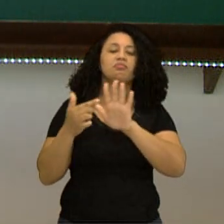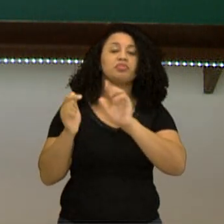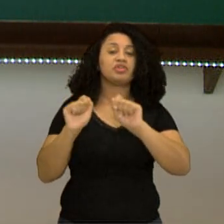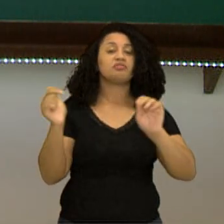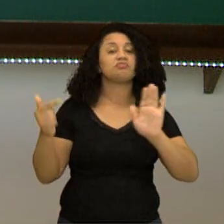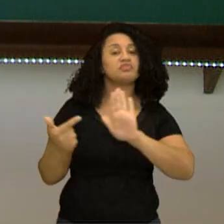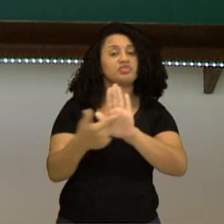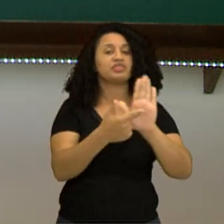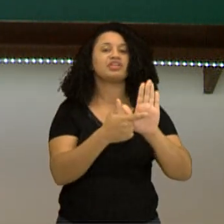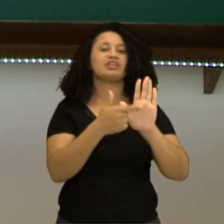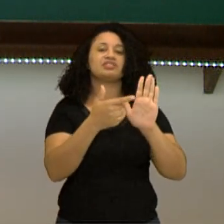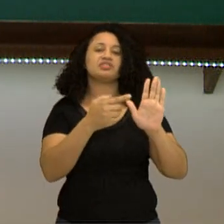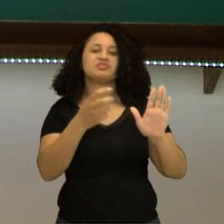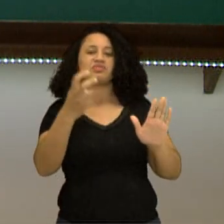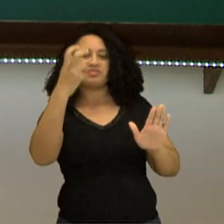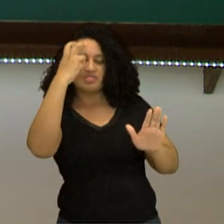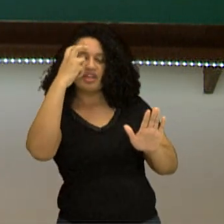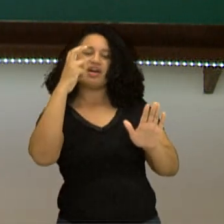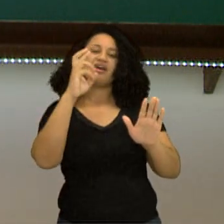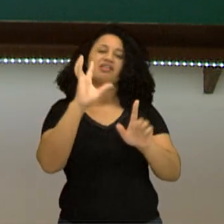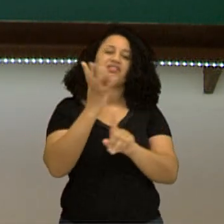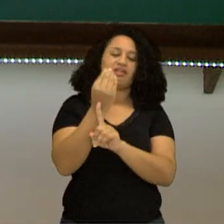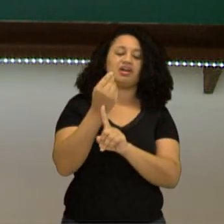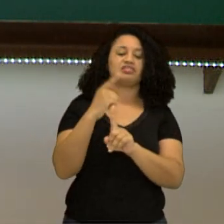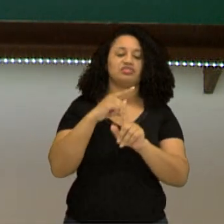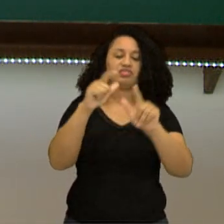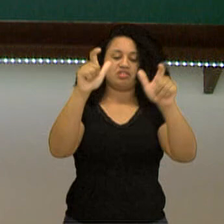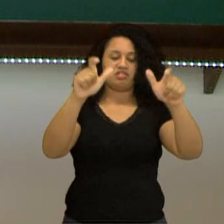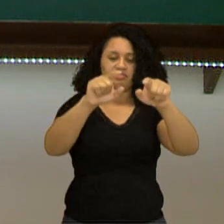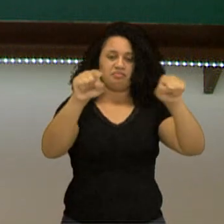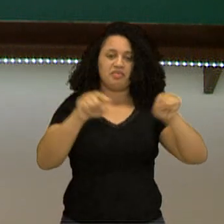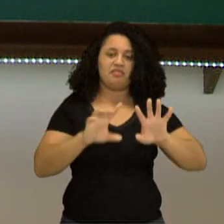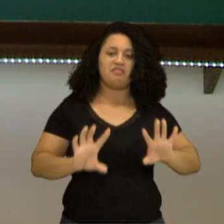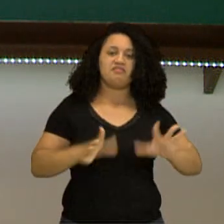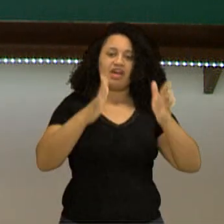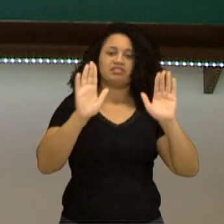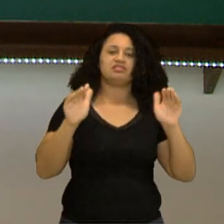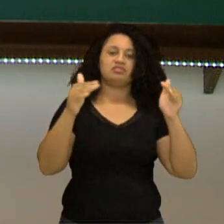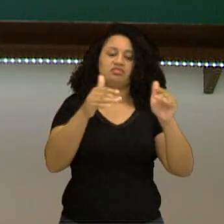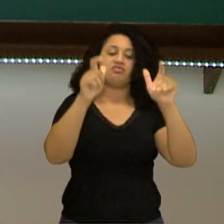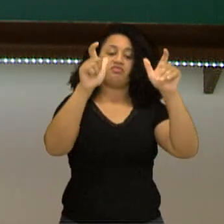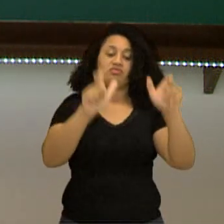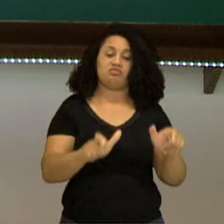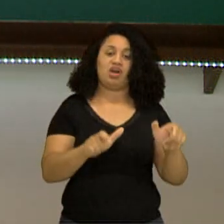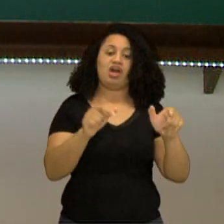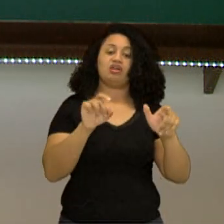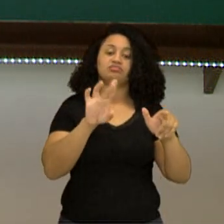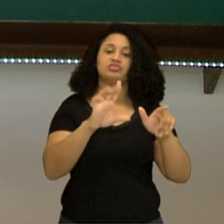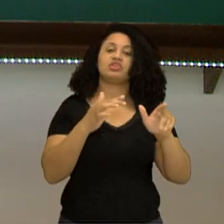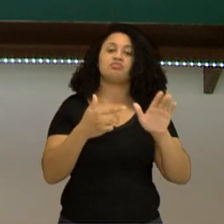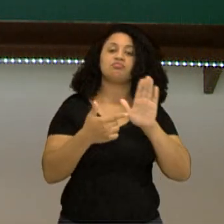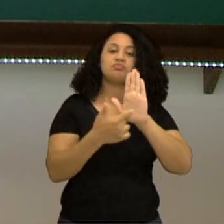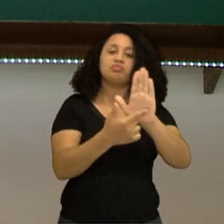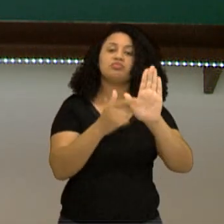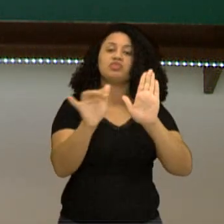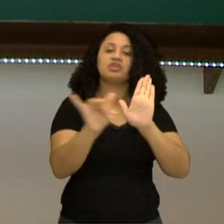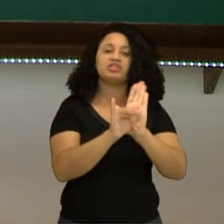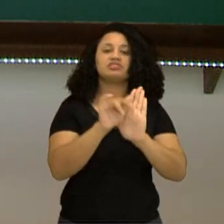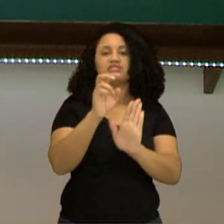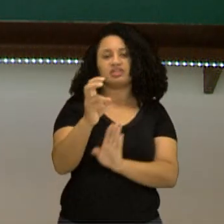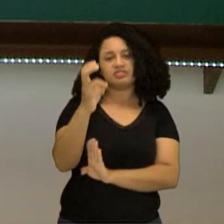artísticas, através de bailes exclusivos, locais onde as manifestações artísticas eram, então,